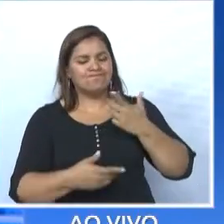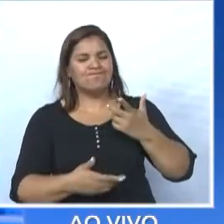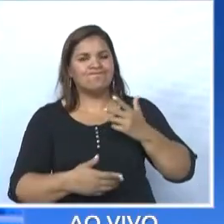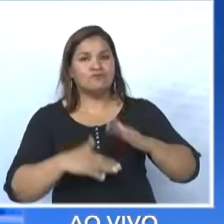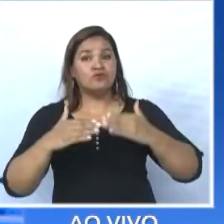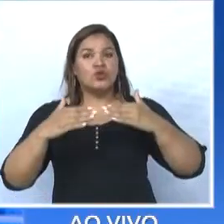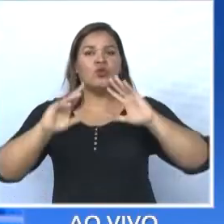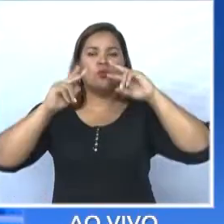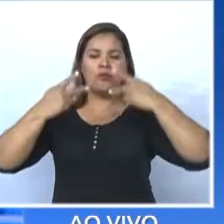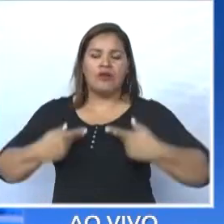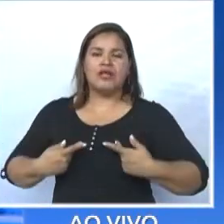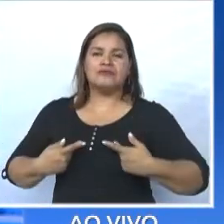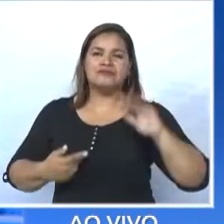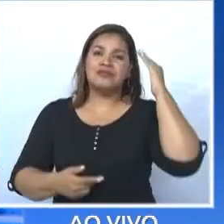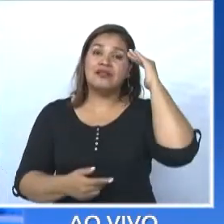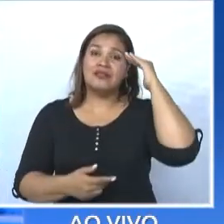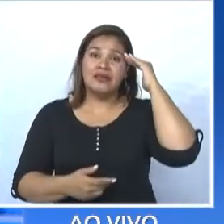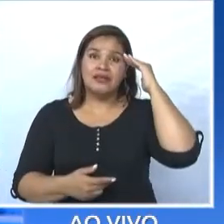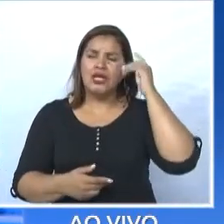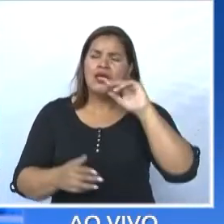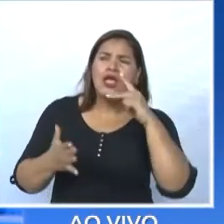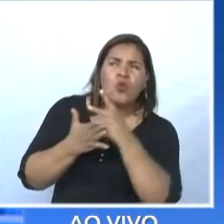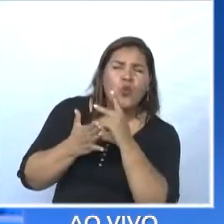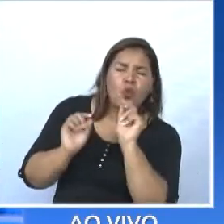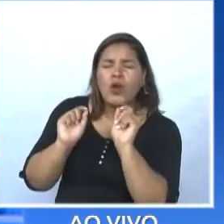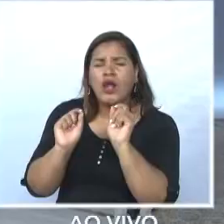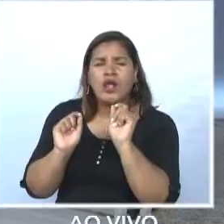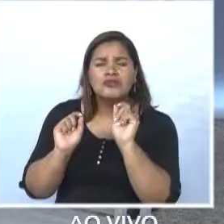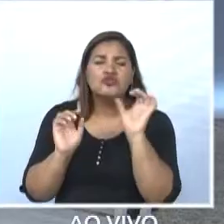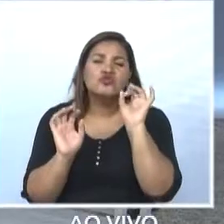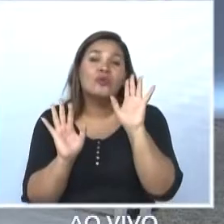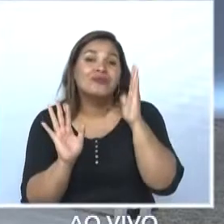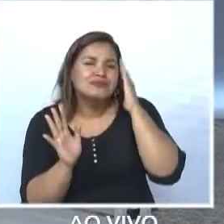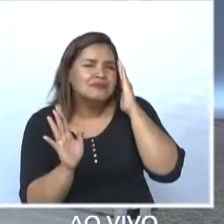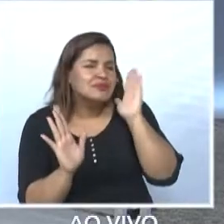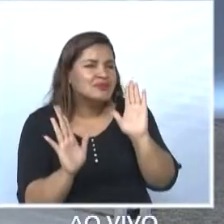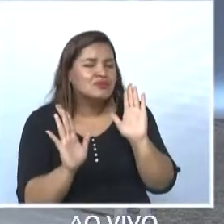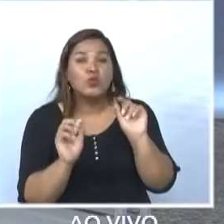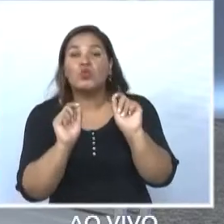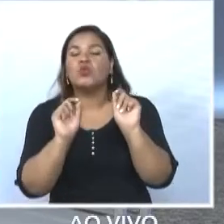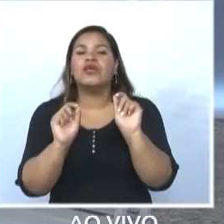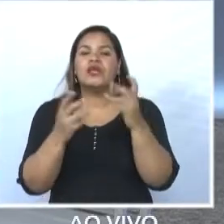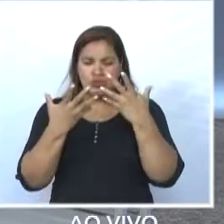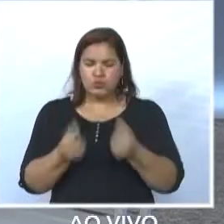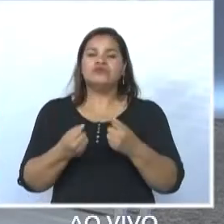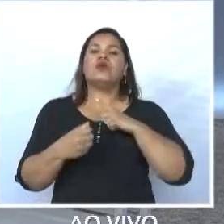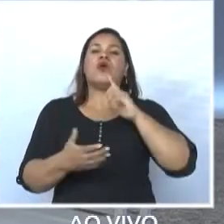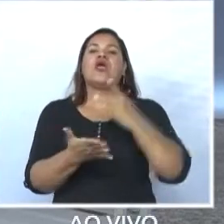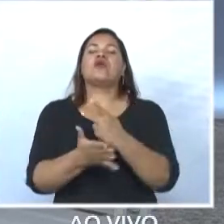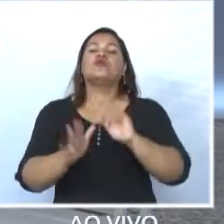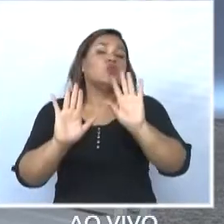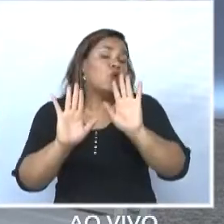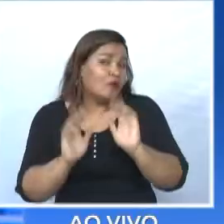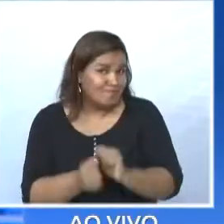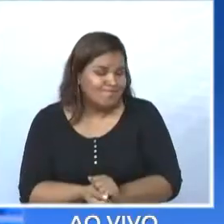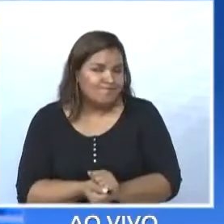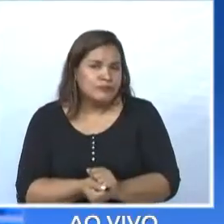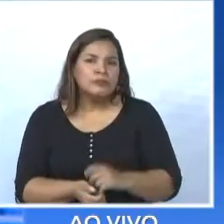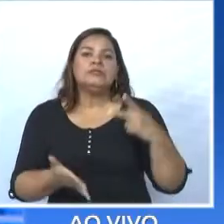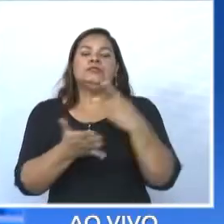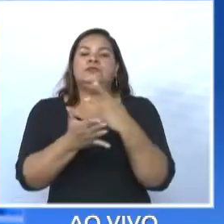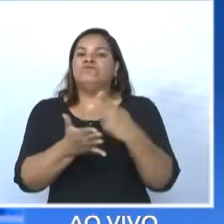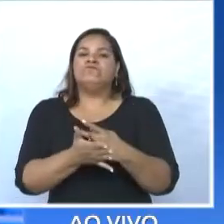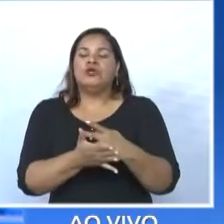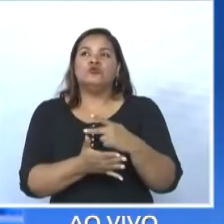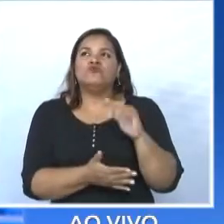entender a importância das coisas. Só para a gente dizer, o que você admite que errou como prefeito? Errei na medida em que eu não escutava muito